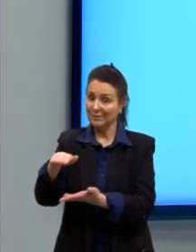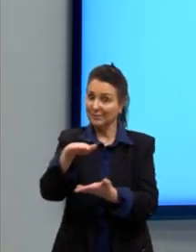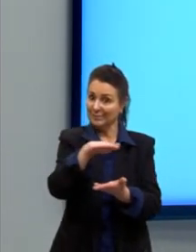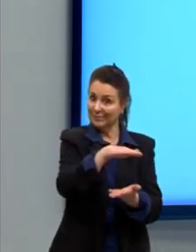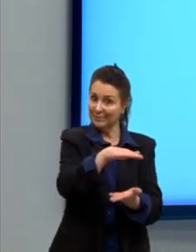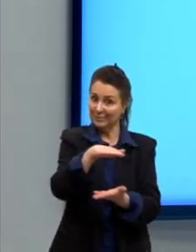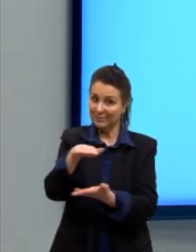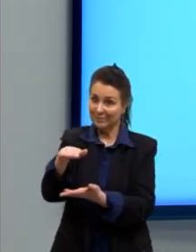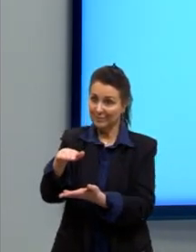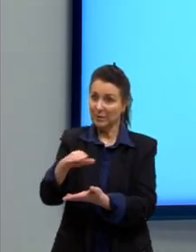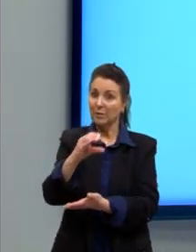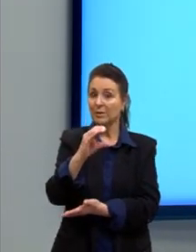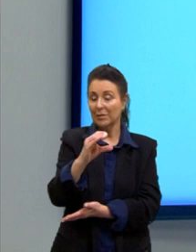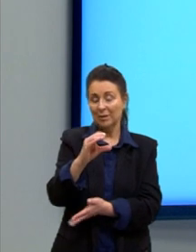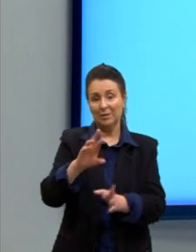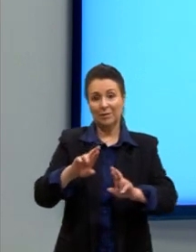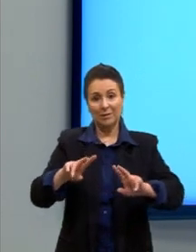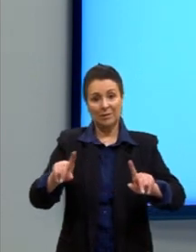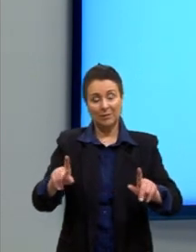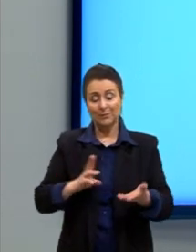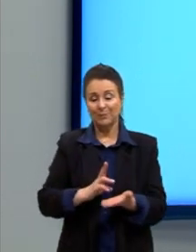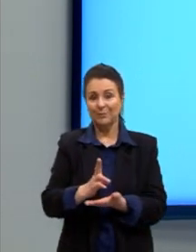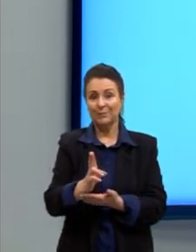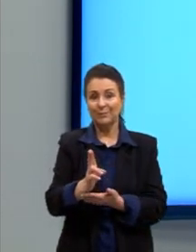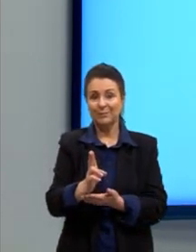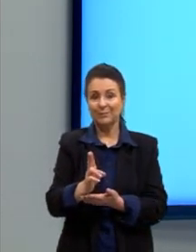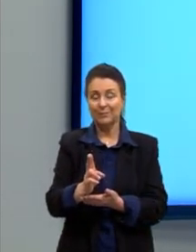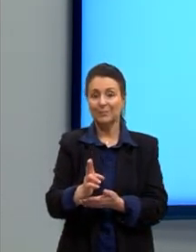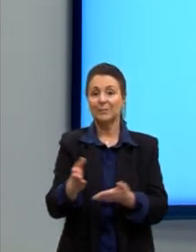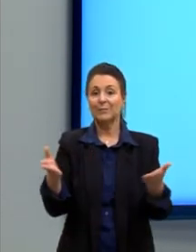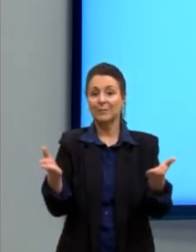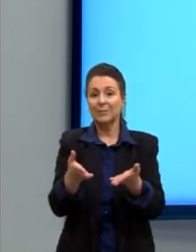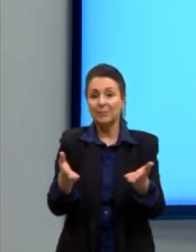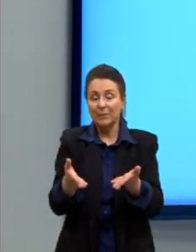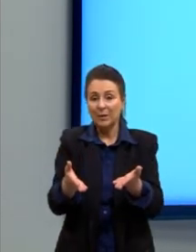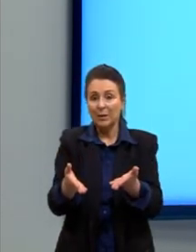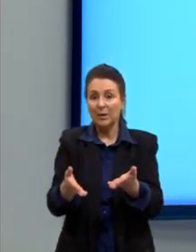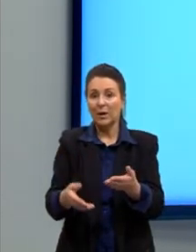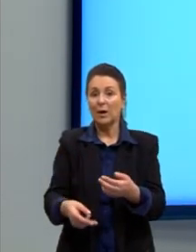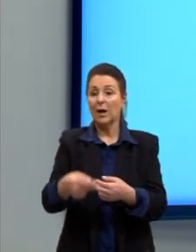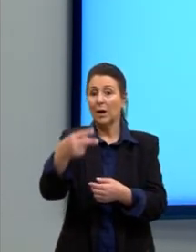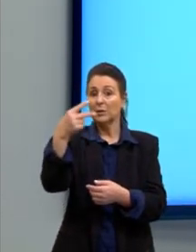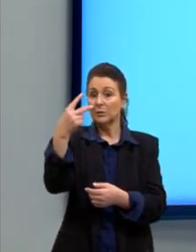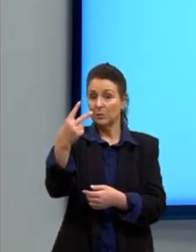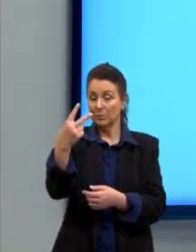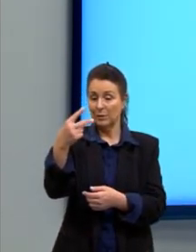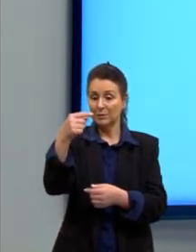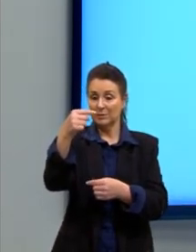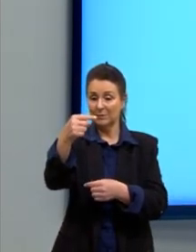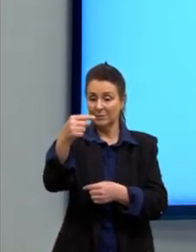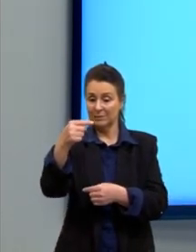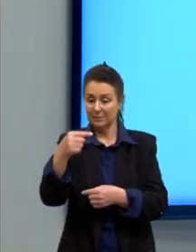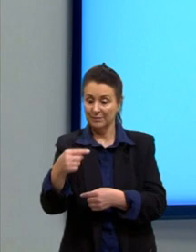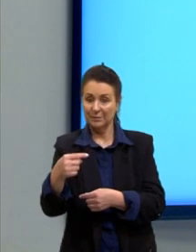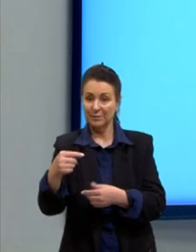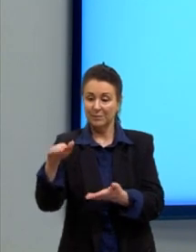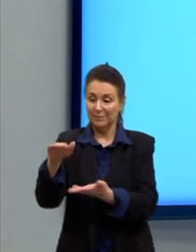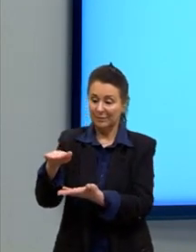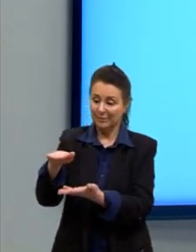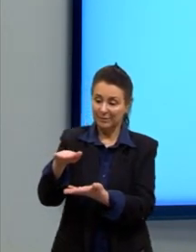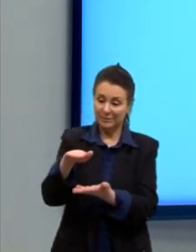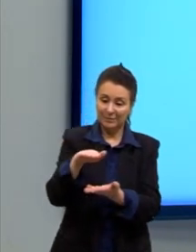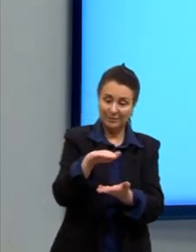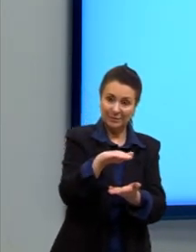Somente o C é diferente. E agora, sim, já sei que as duas retas são paralelas, consigo colocar na